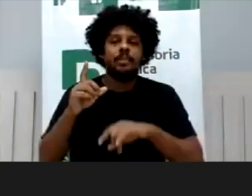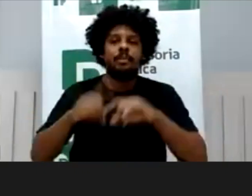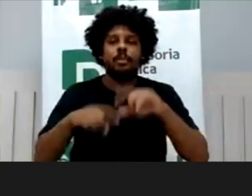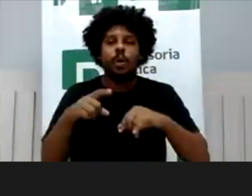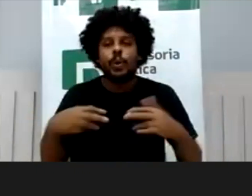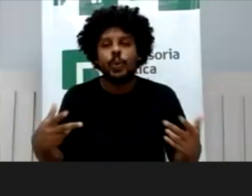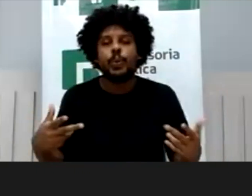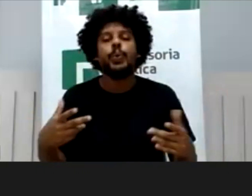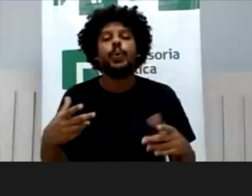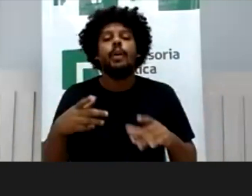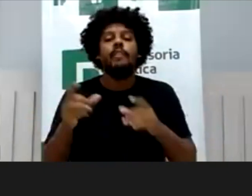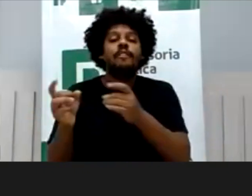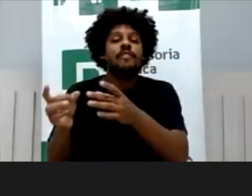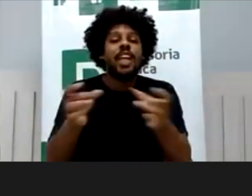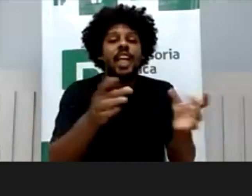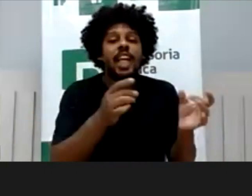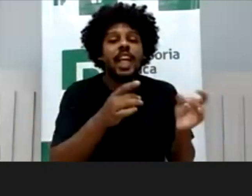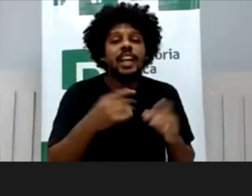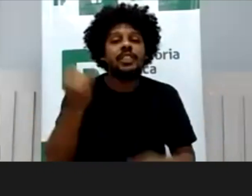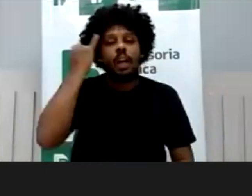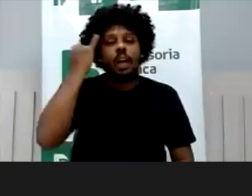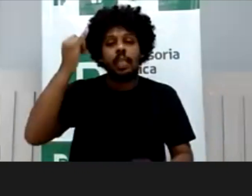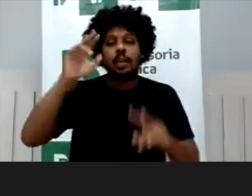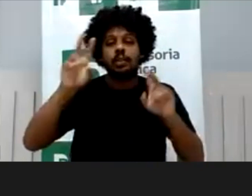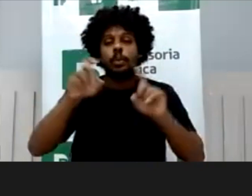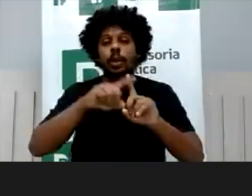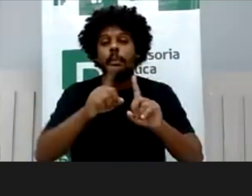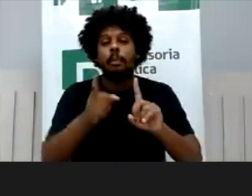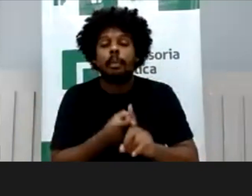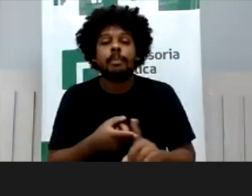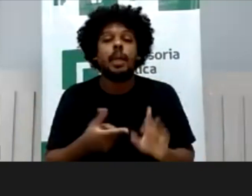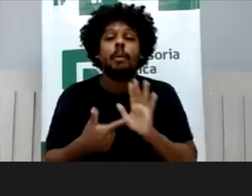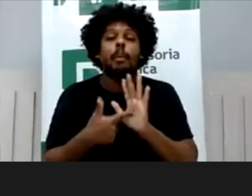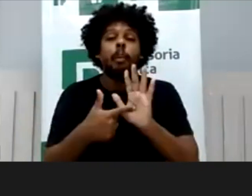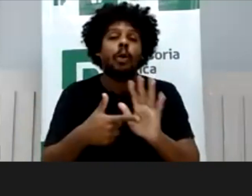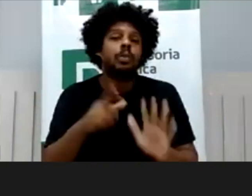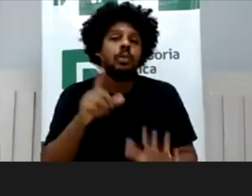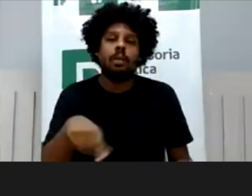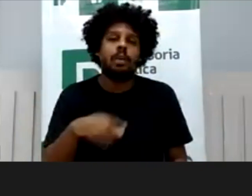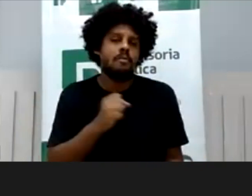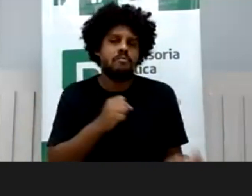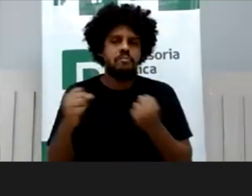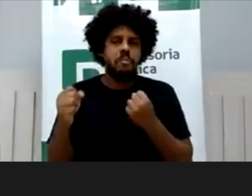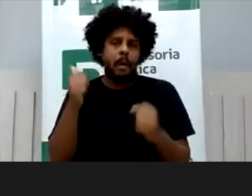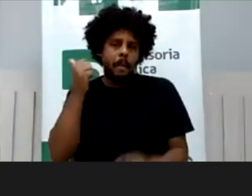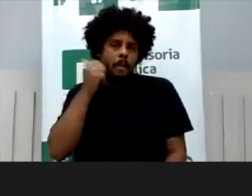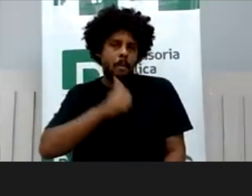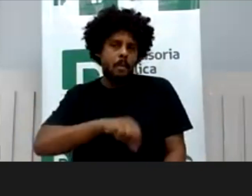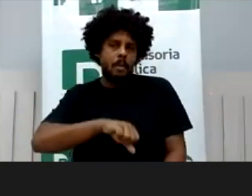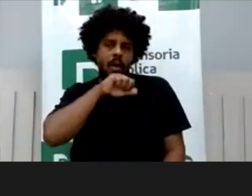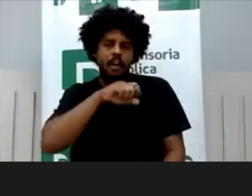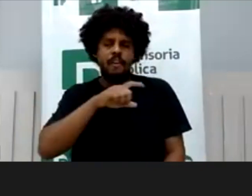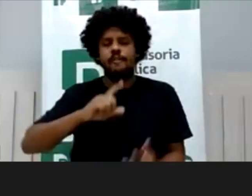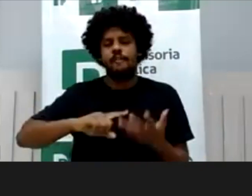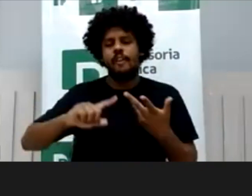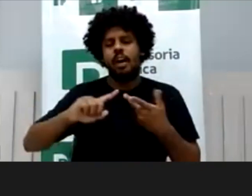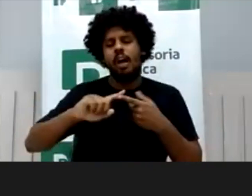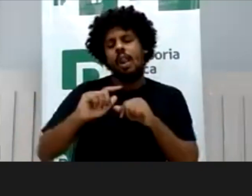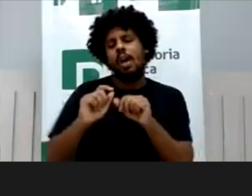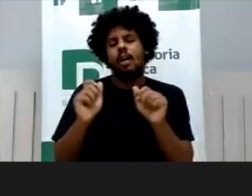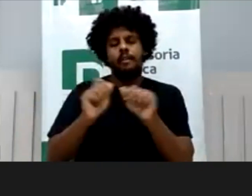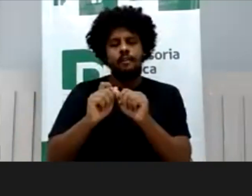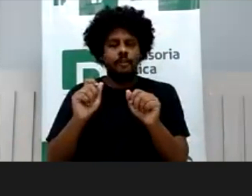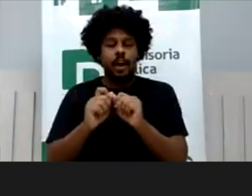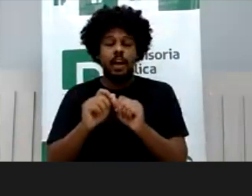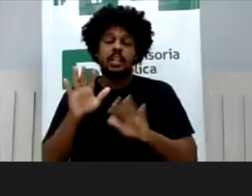uma afiliação, ela vende a super mãe, que dá conta de tudo, a super mulher, que faz 300 mil coisas, e até quando ela